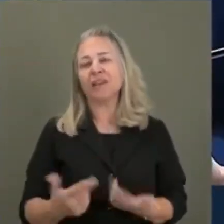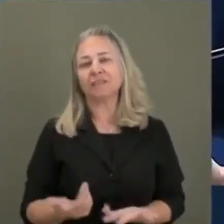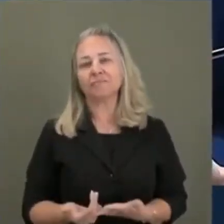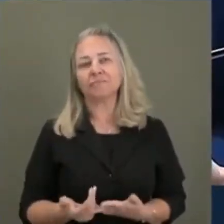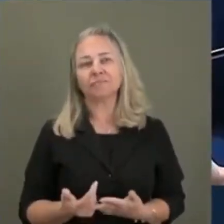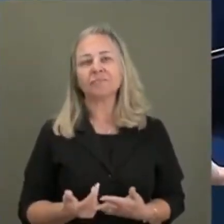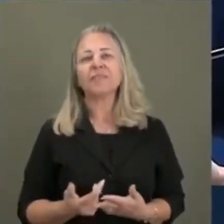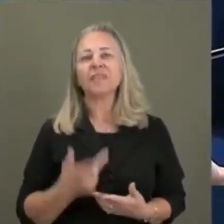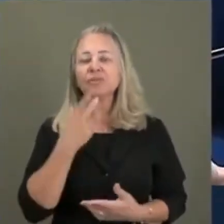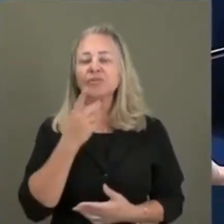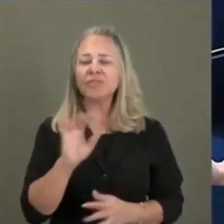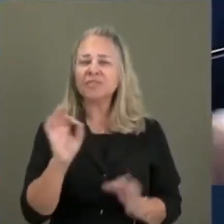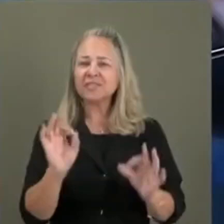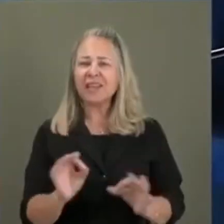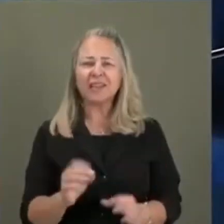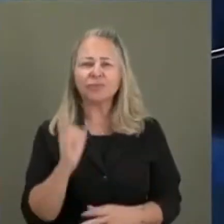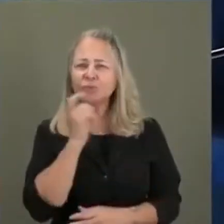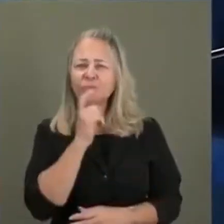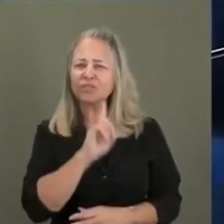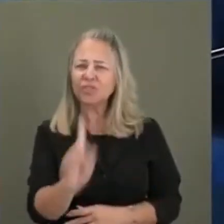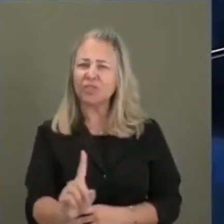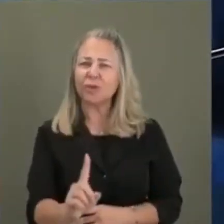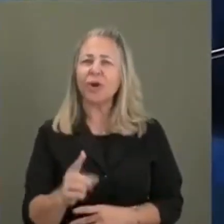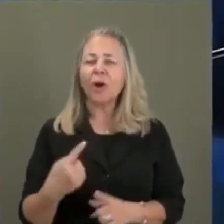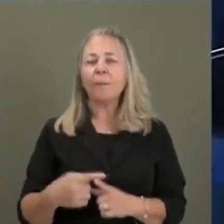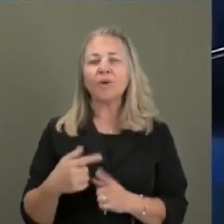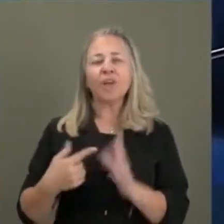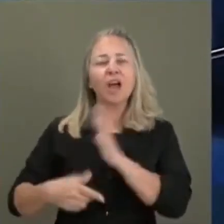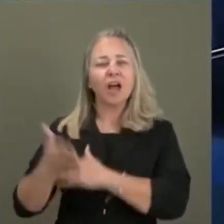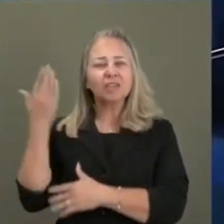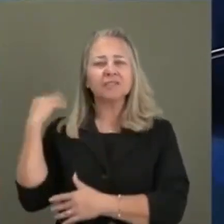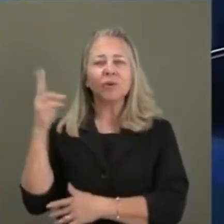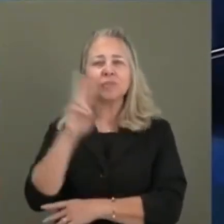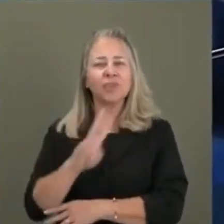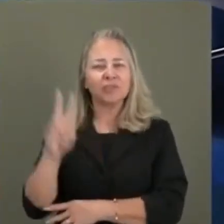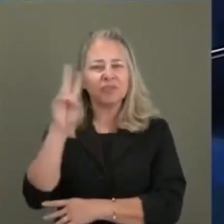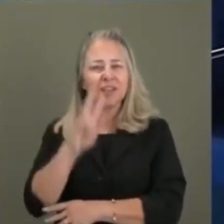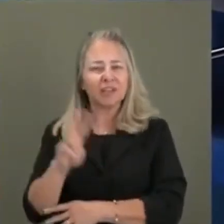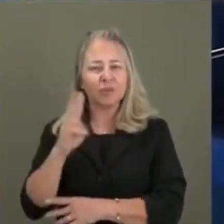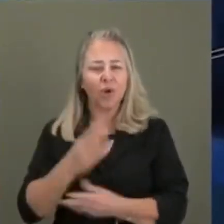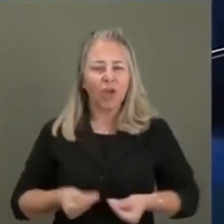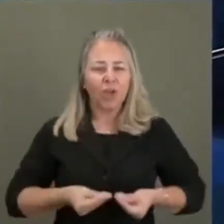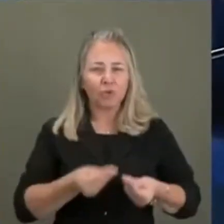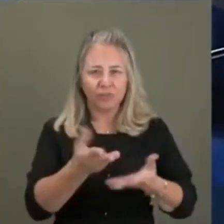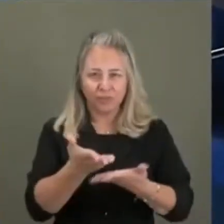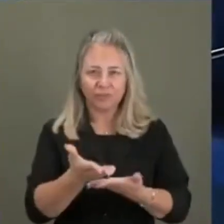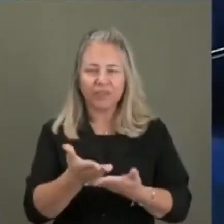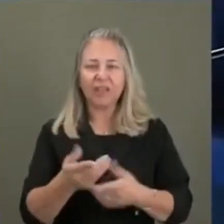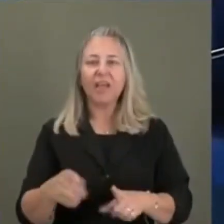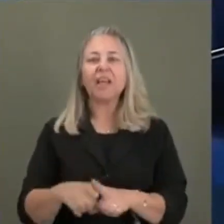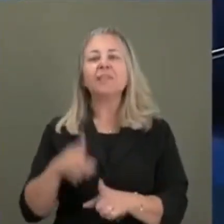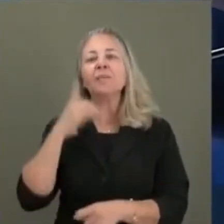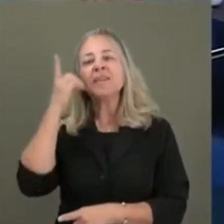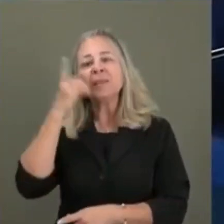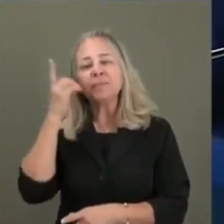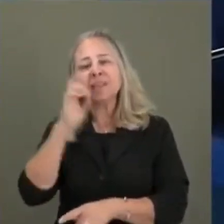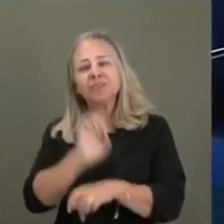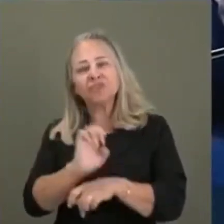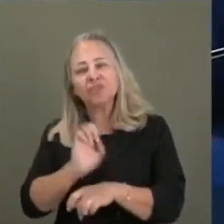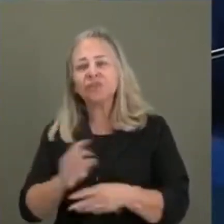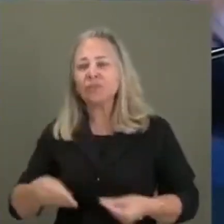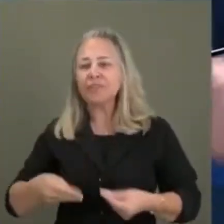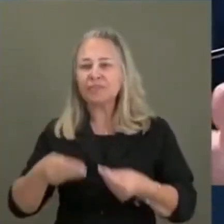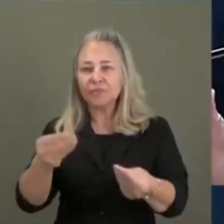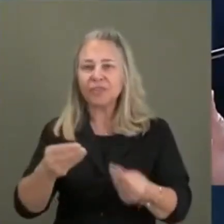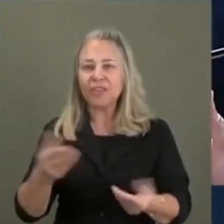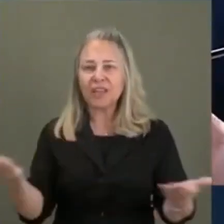demagogia aqui, Campos Neto, porque Deus, quando era vereador, eu devolvia, deputado estadual, devolvi dinheiro, e agora como senador também. Eu só